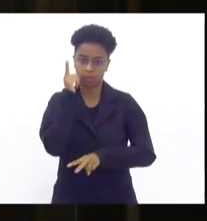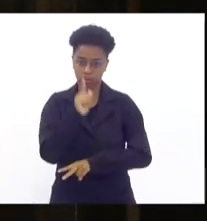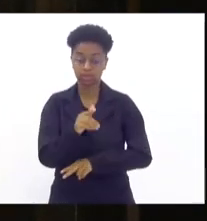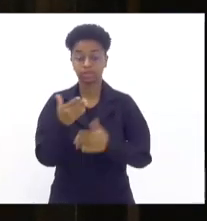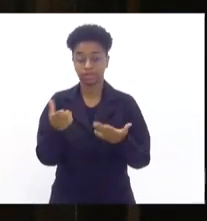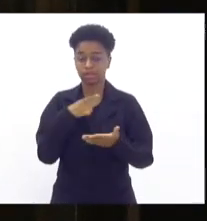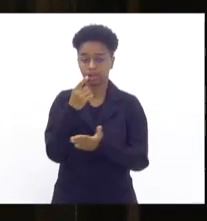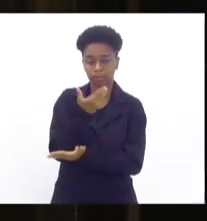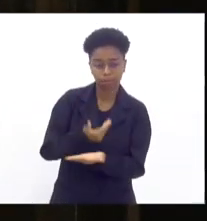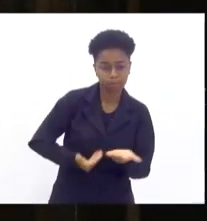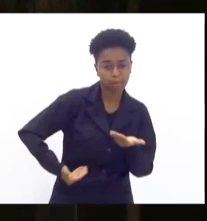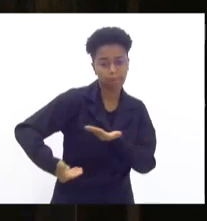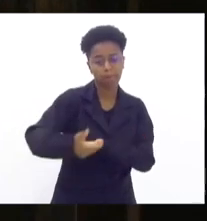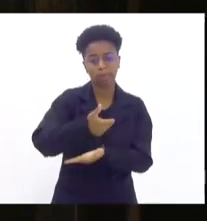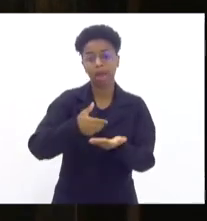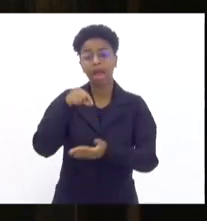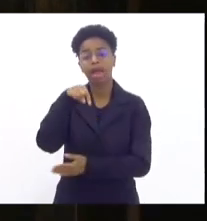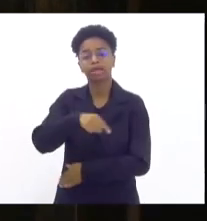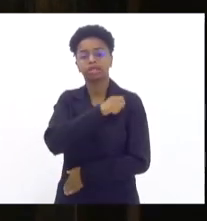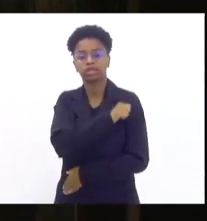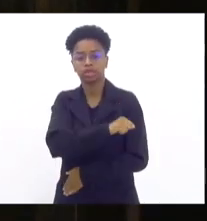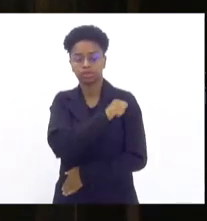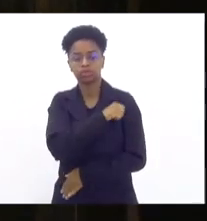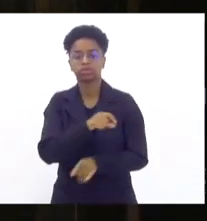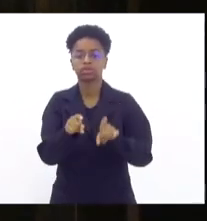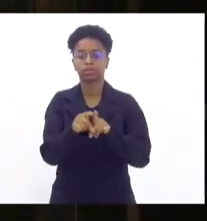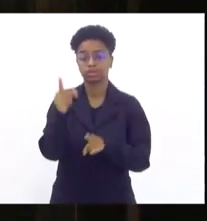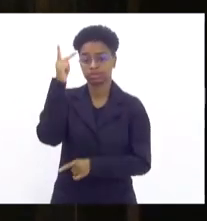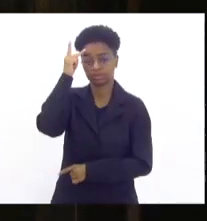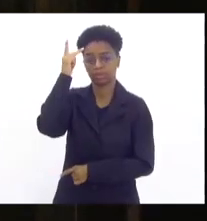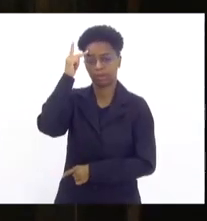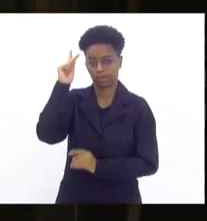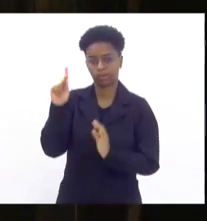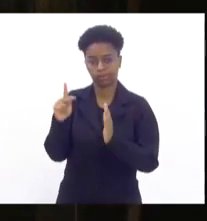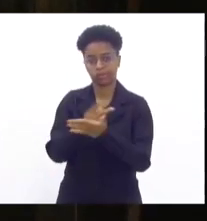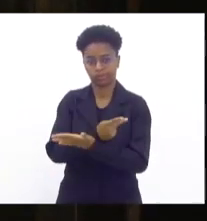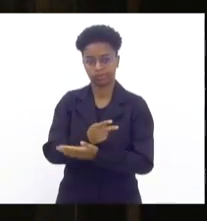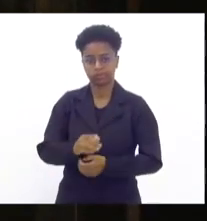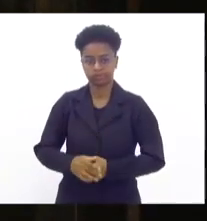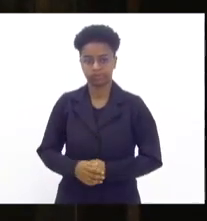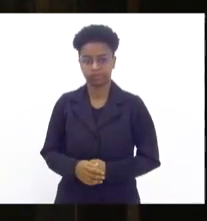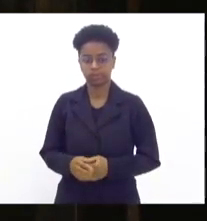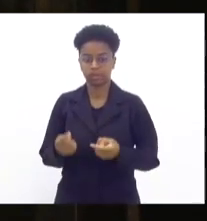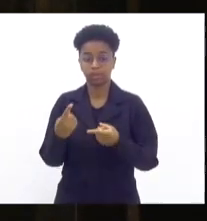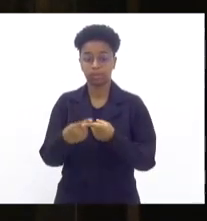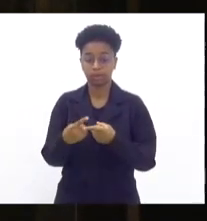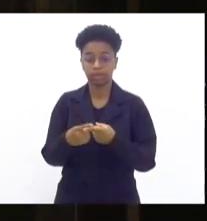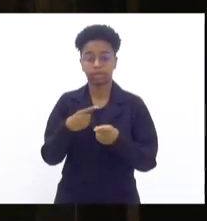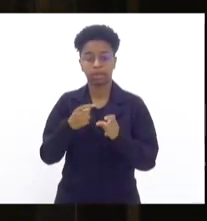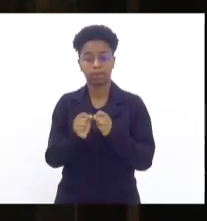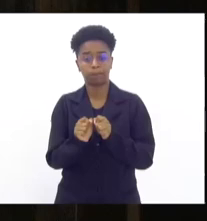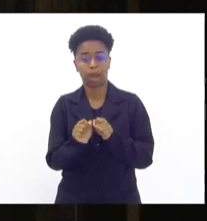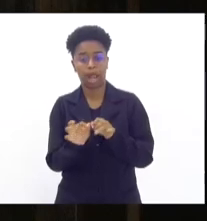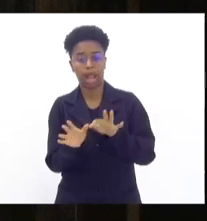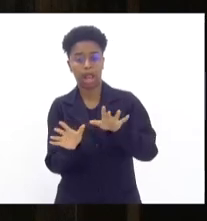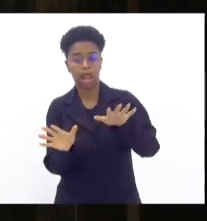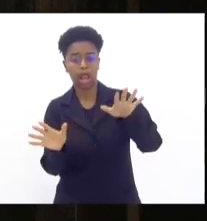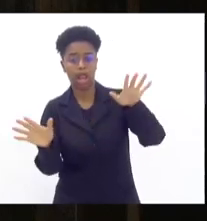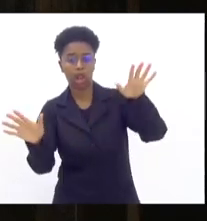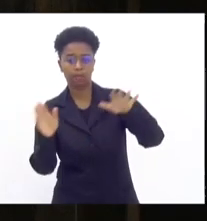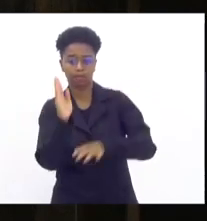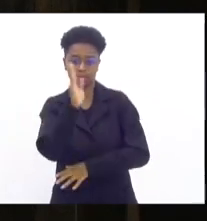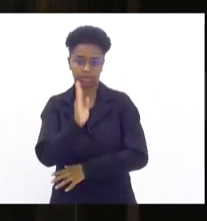Tanto aqui no Rio de Janeiro quanto São Paulo também, que espalhou seus tentáculos para o Brasil todo.